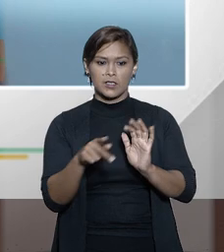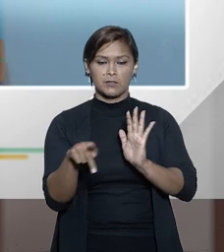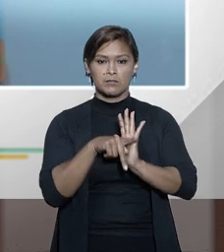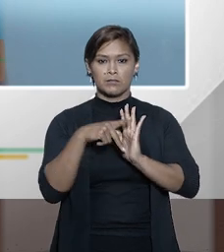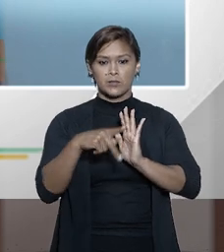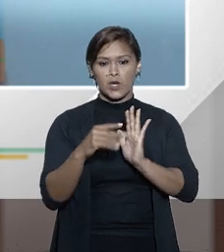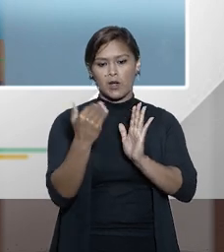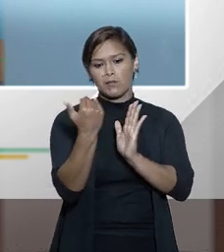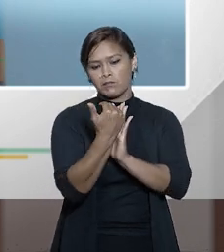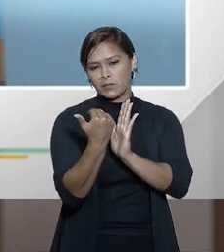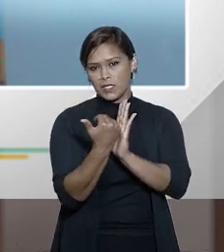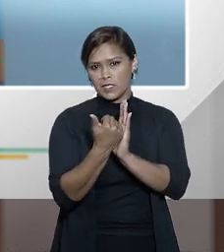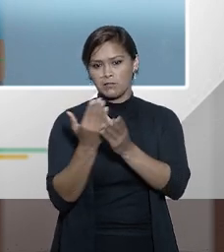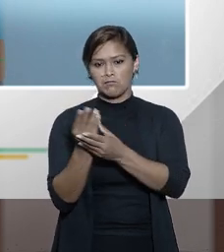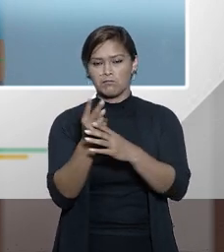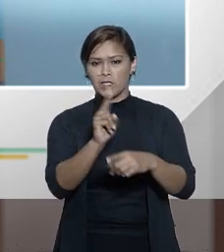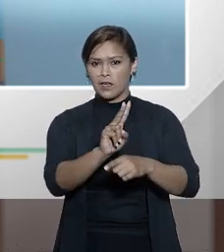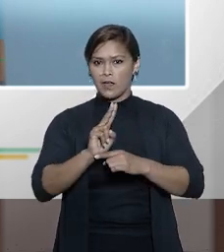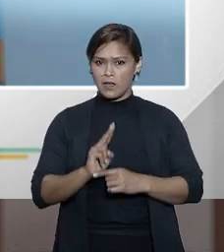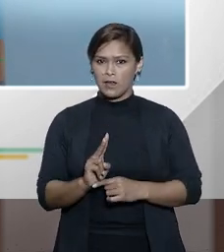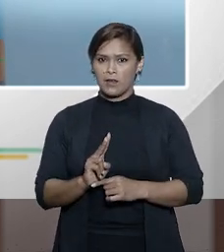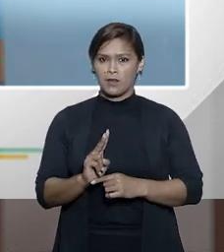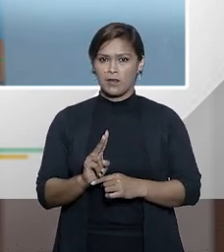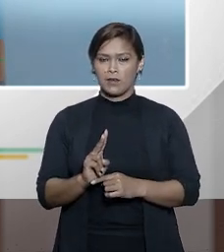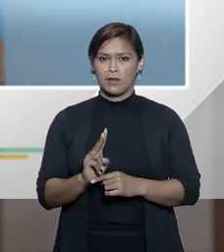para essas medidas que são medidas